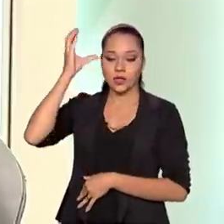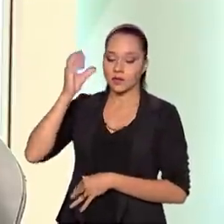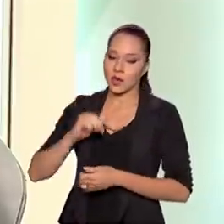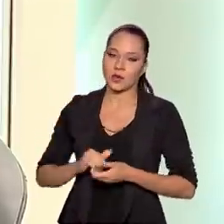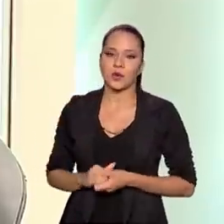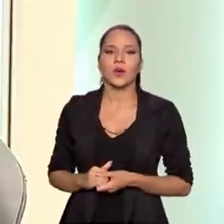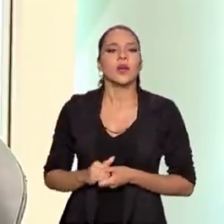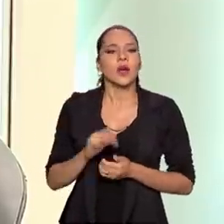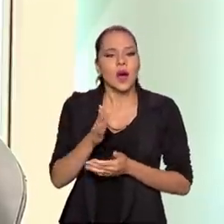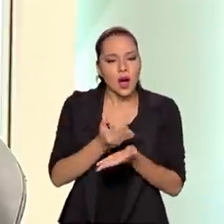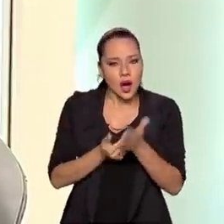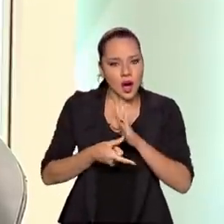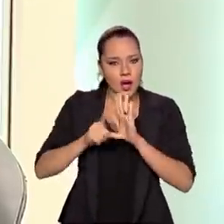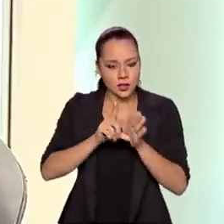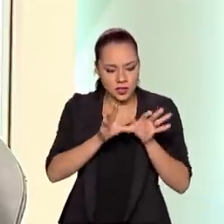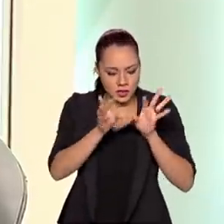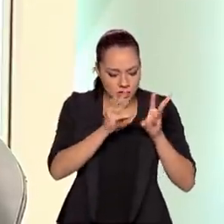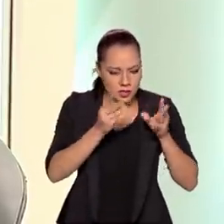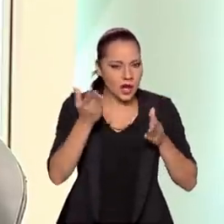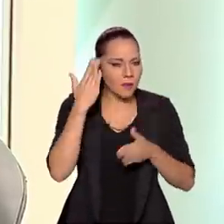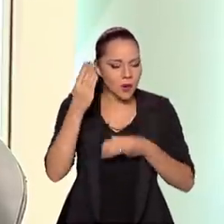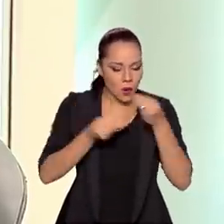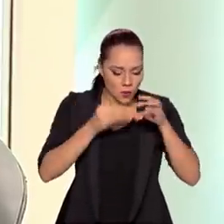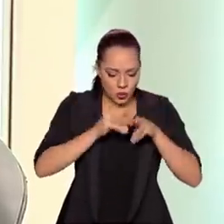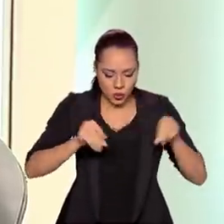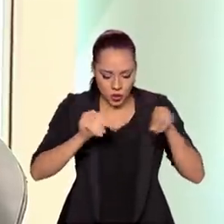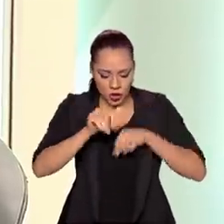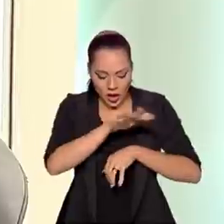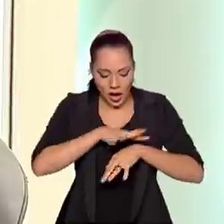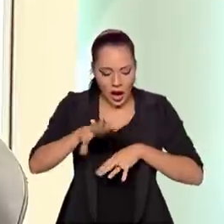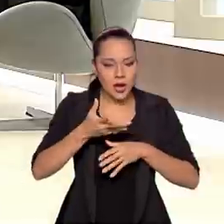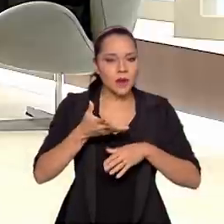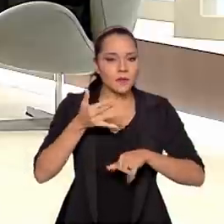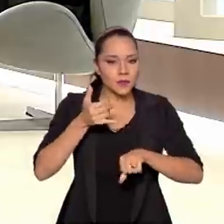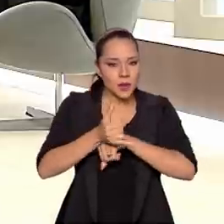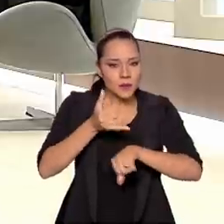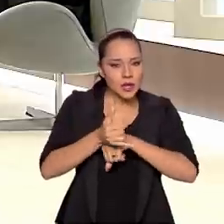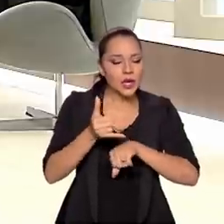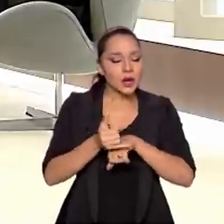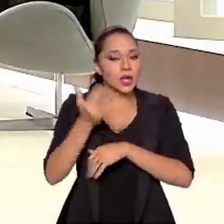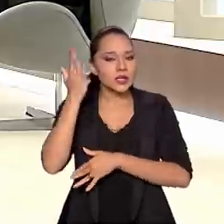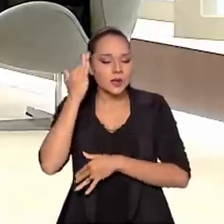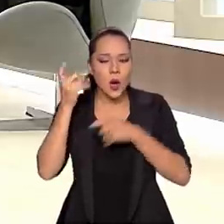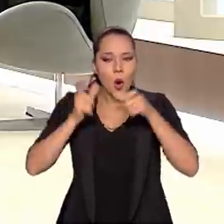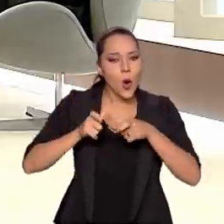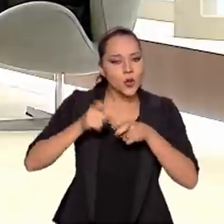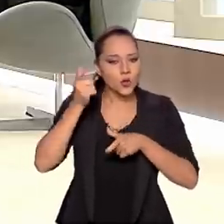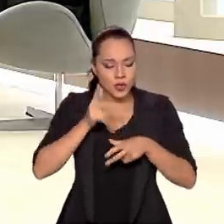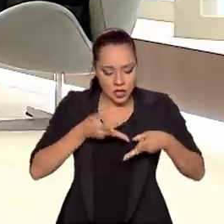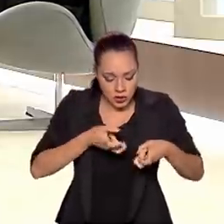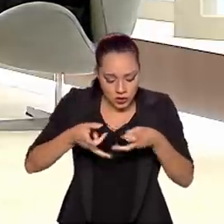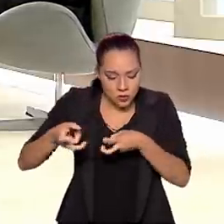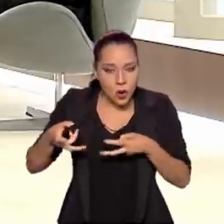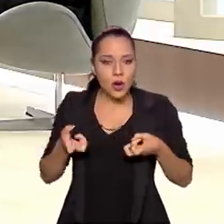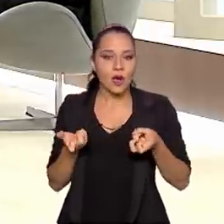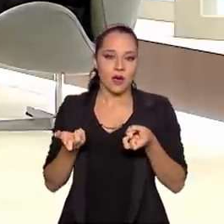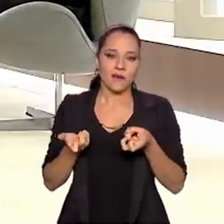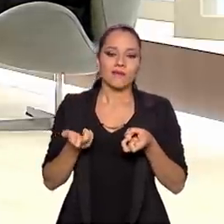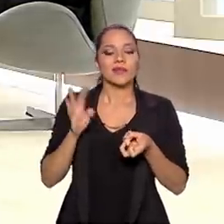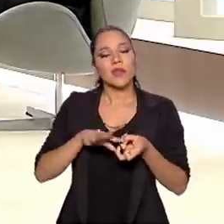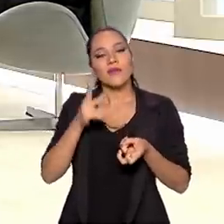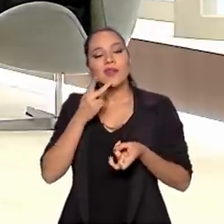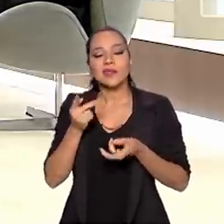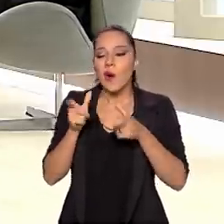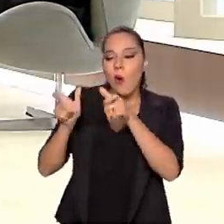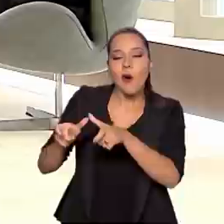preliminar desse nosso patrimônio mineral. Conhecimento que vai dizer onde é que a gente pode explorar. Exatamente, que vai dizer o que é,